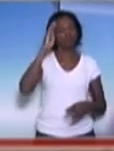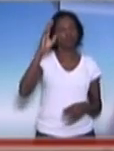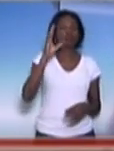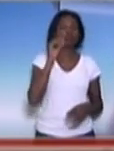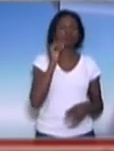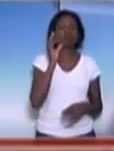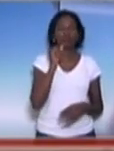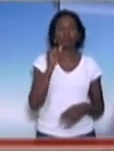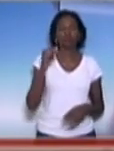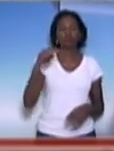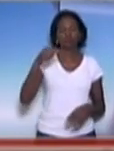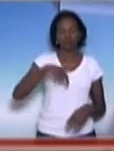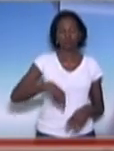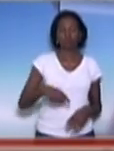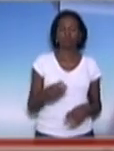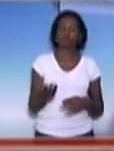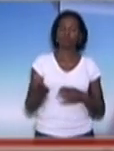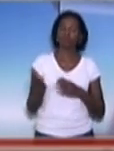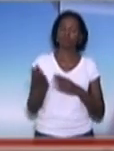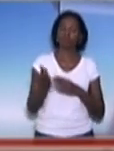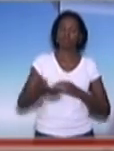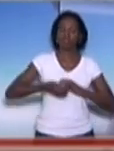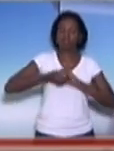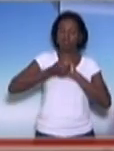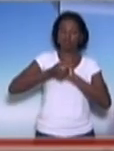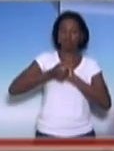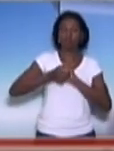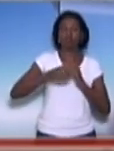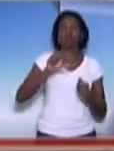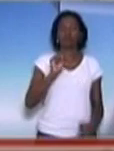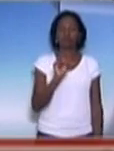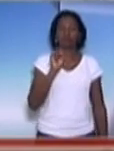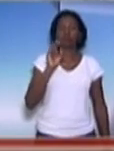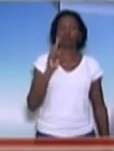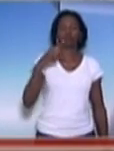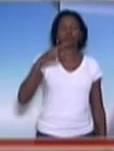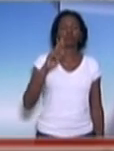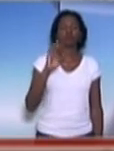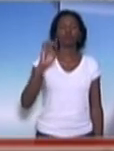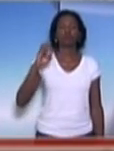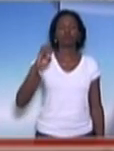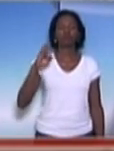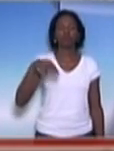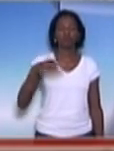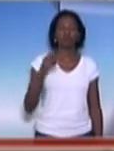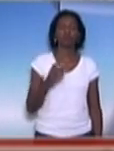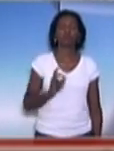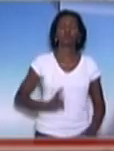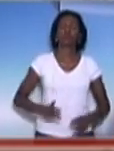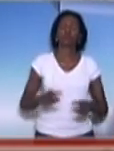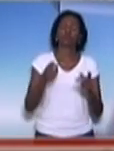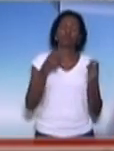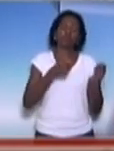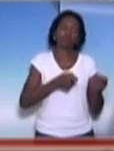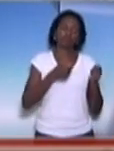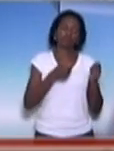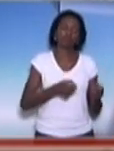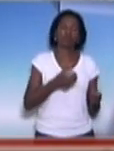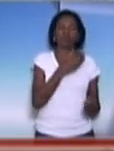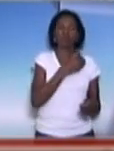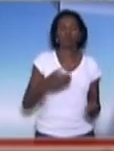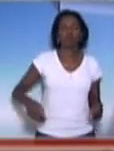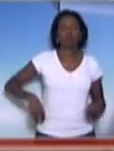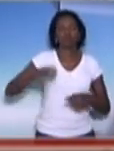servidores. Então, fica aqui a nossa homenagem ao Supremo Tribunal Federal. E nós vamos continuar pressionando aqui o governo do Estado, que não